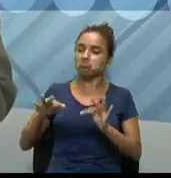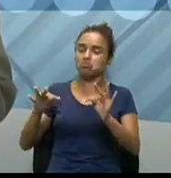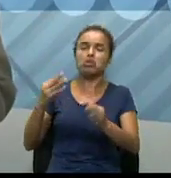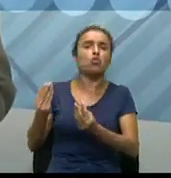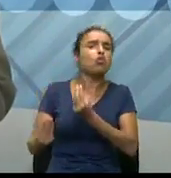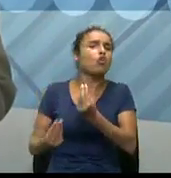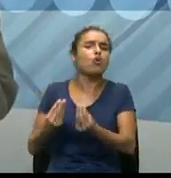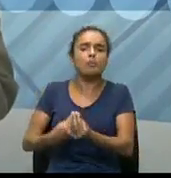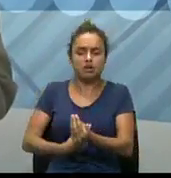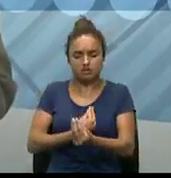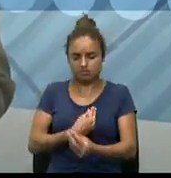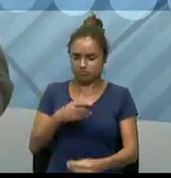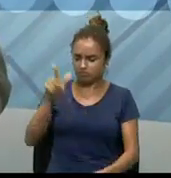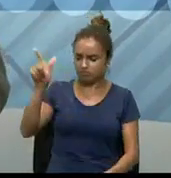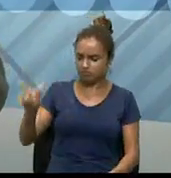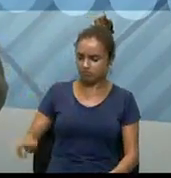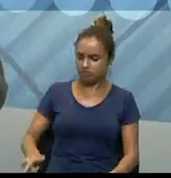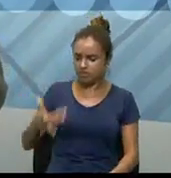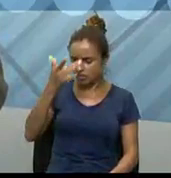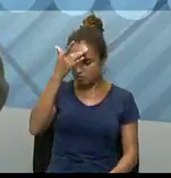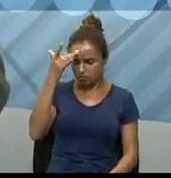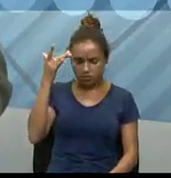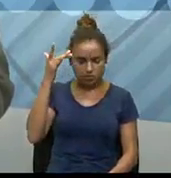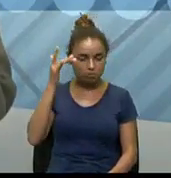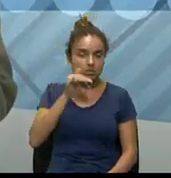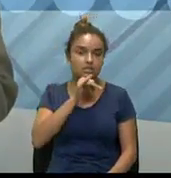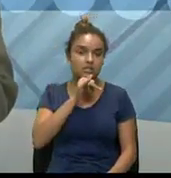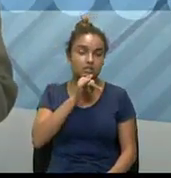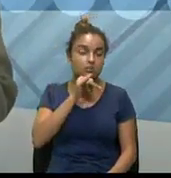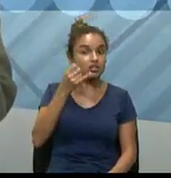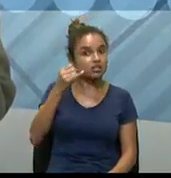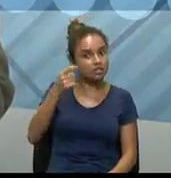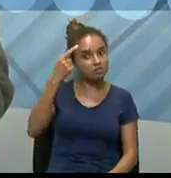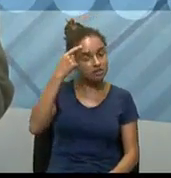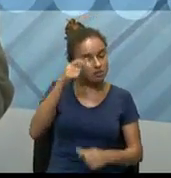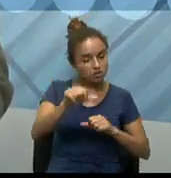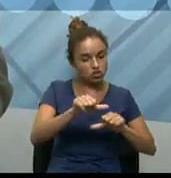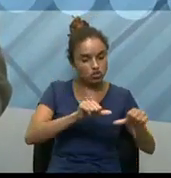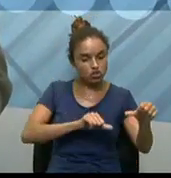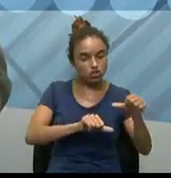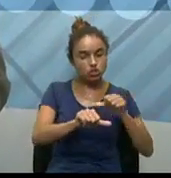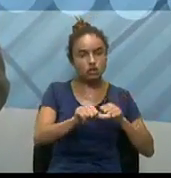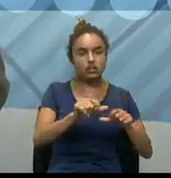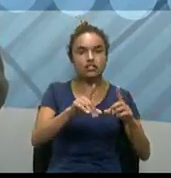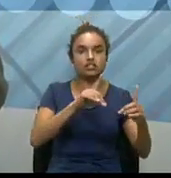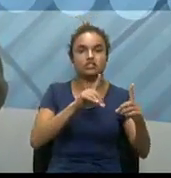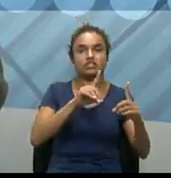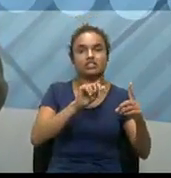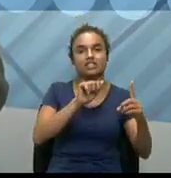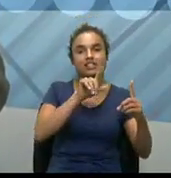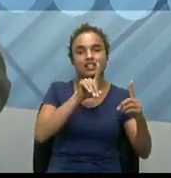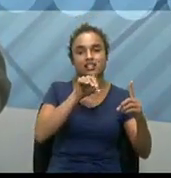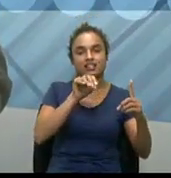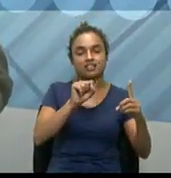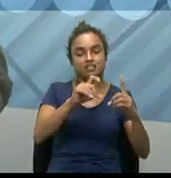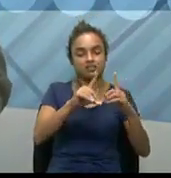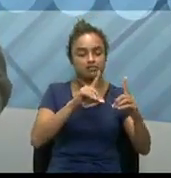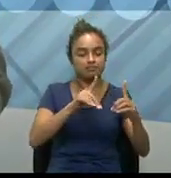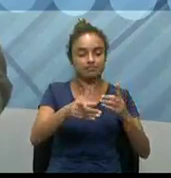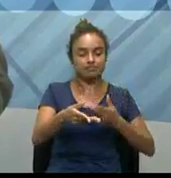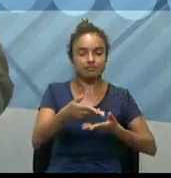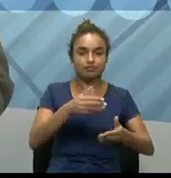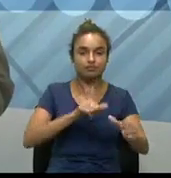exemplo, né? Troca de dados, né? Quer dizer, hoje a gente consegue aí a troca de dados no sentido